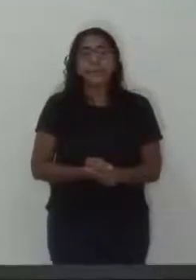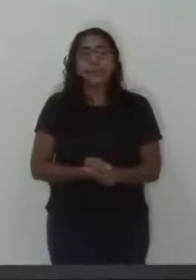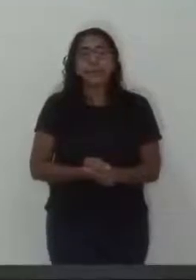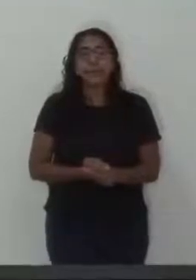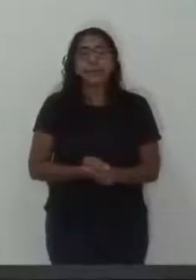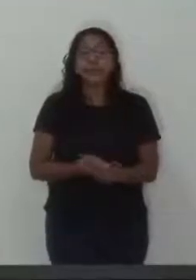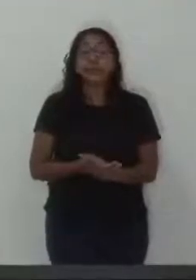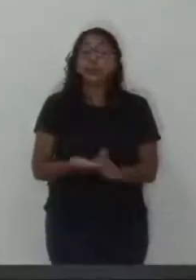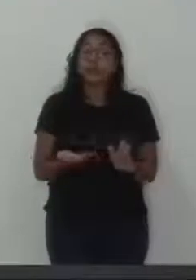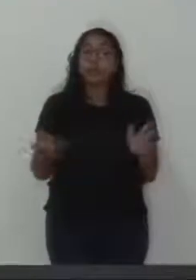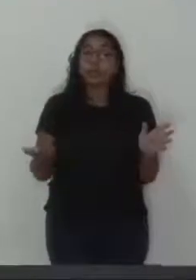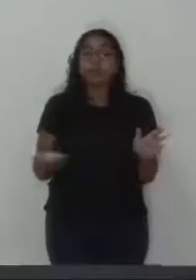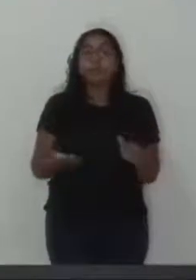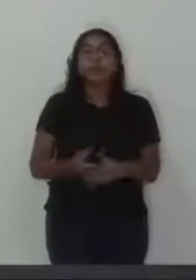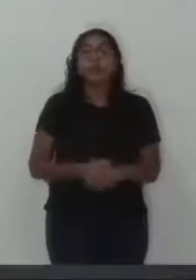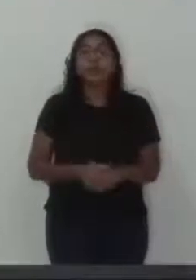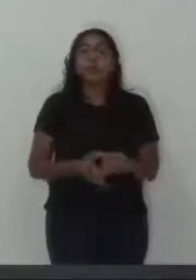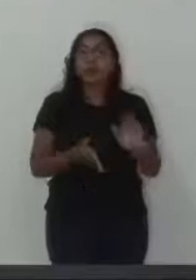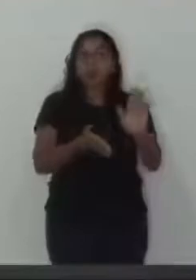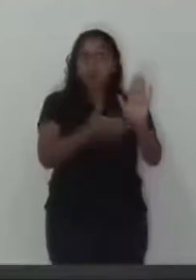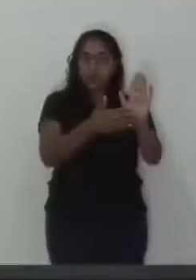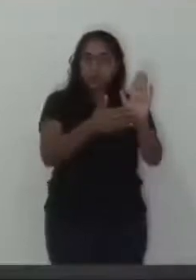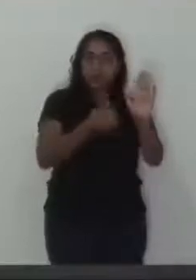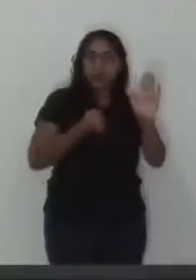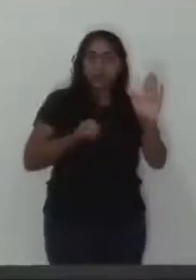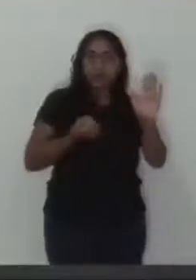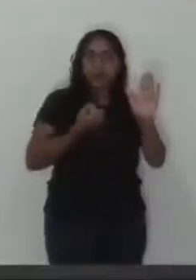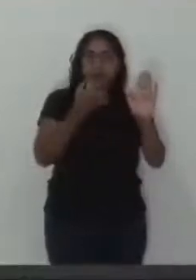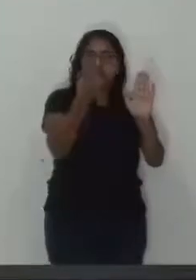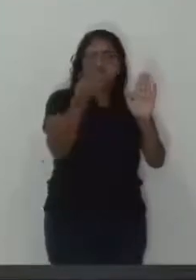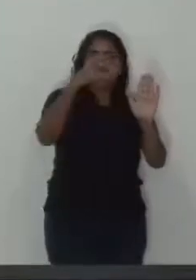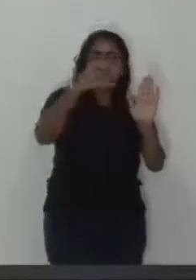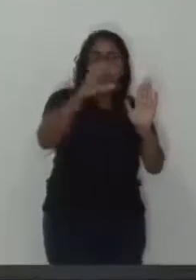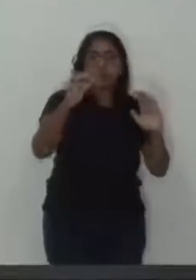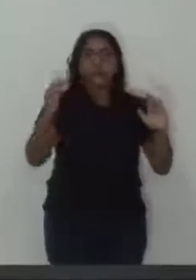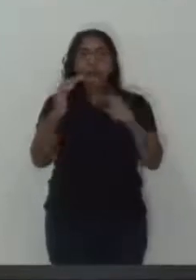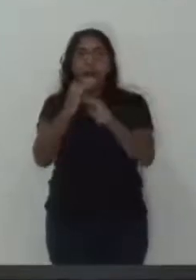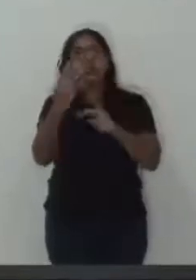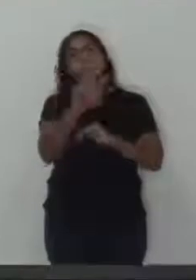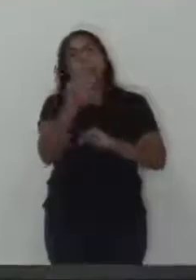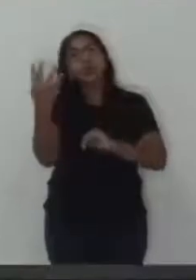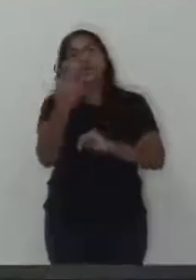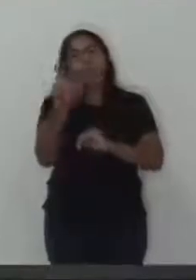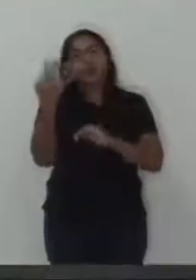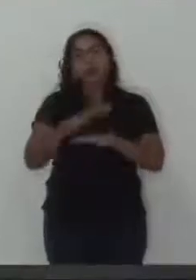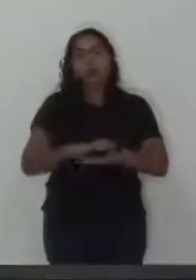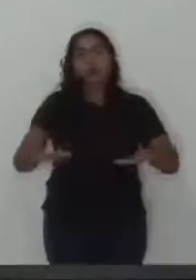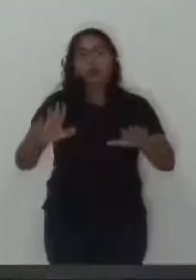Está em votação única as moções de números 39 a 44.